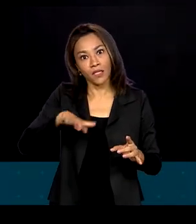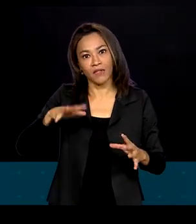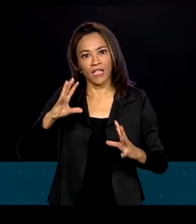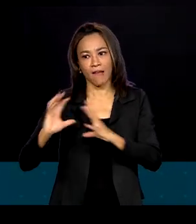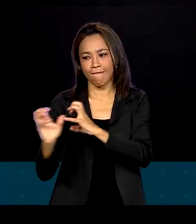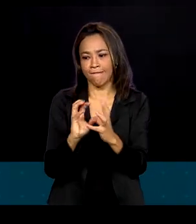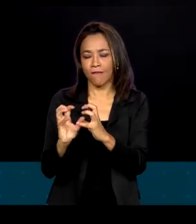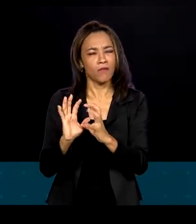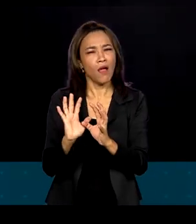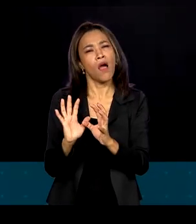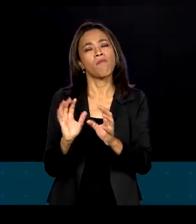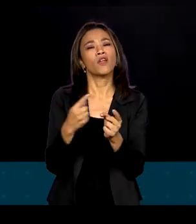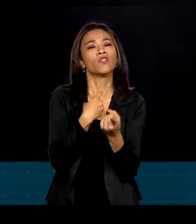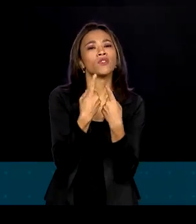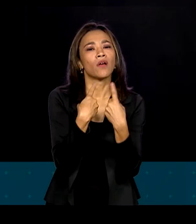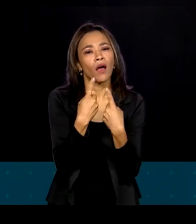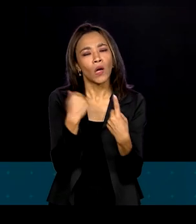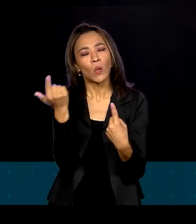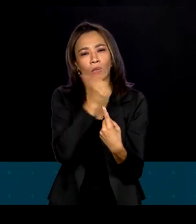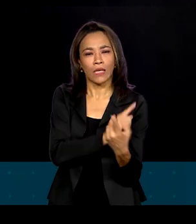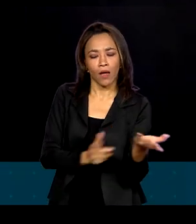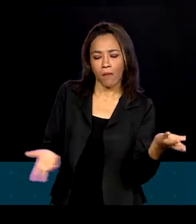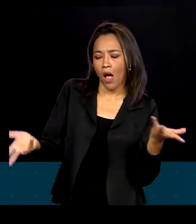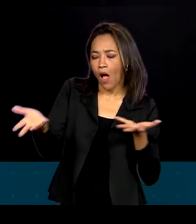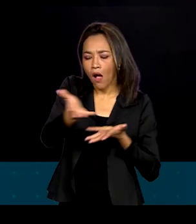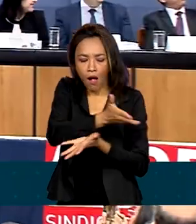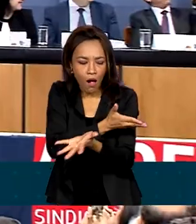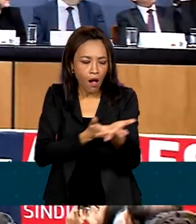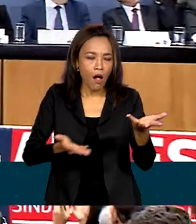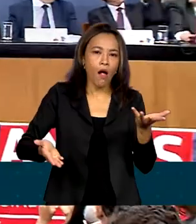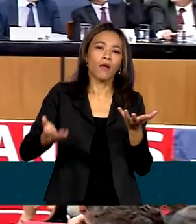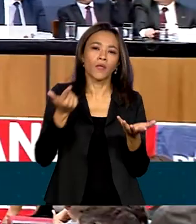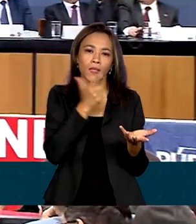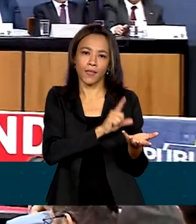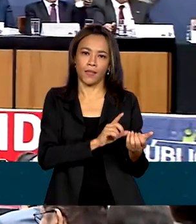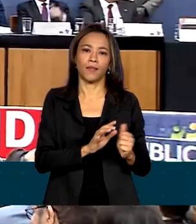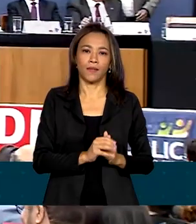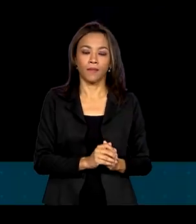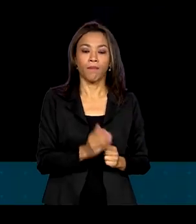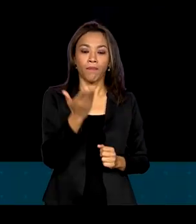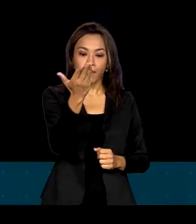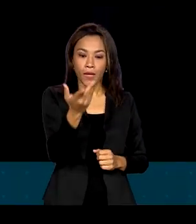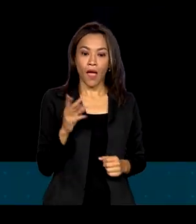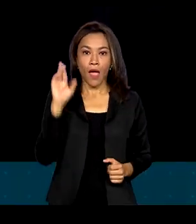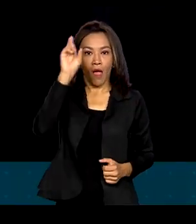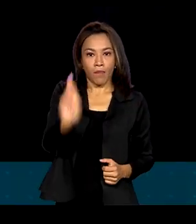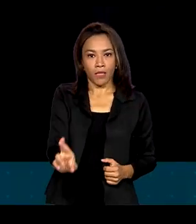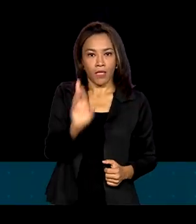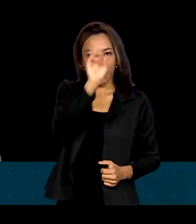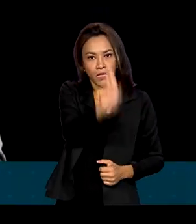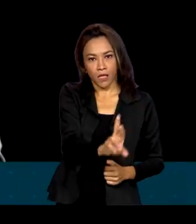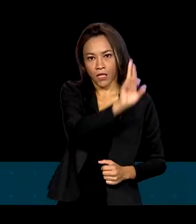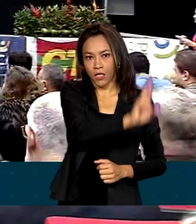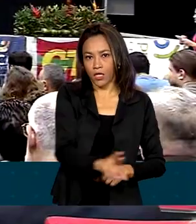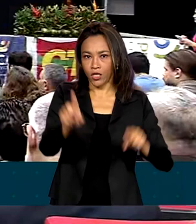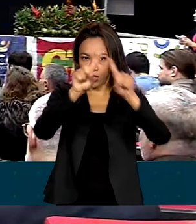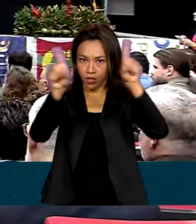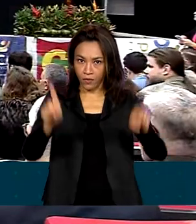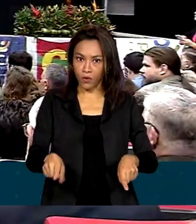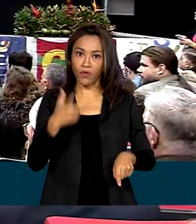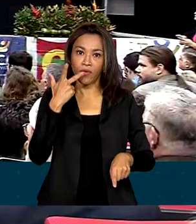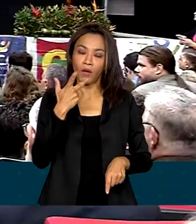mas que o diálogo constrói o caminho da superação. Representantes dos servidores destacaram a perda do poder